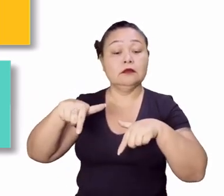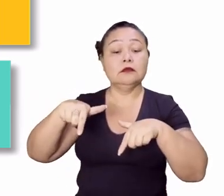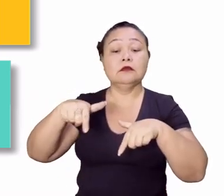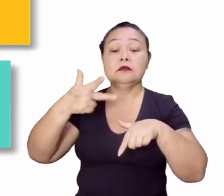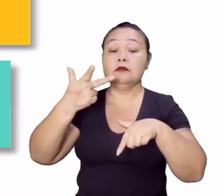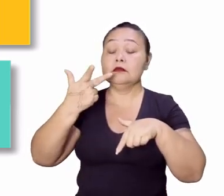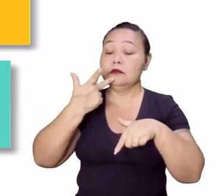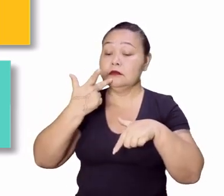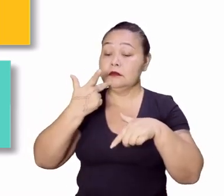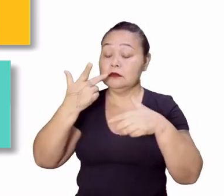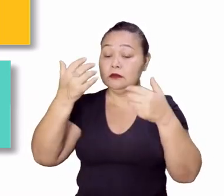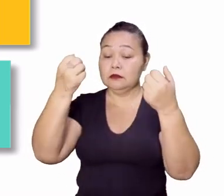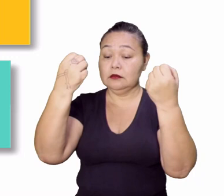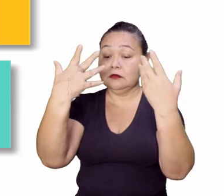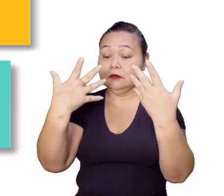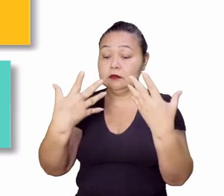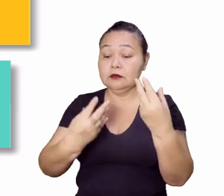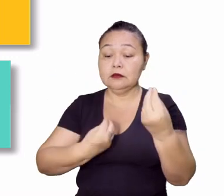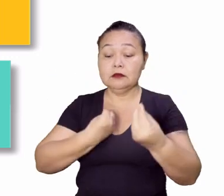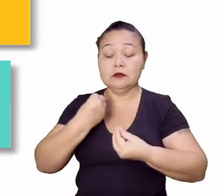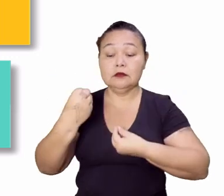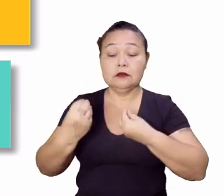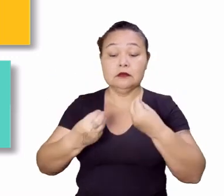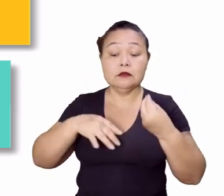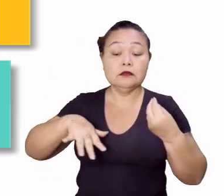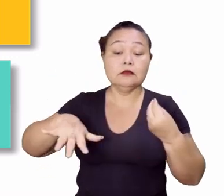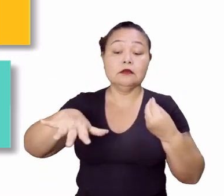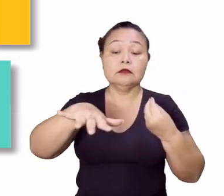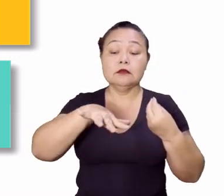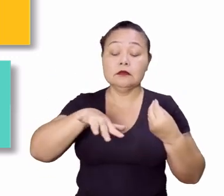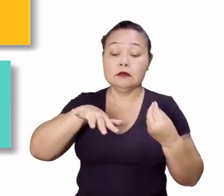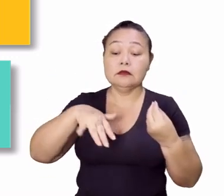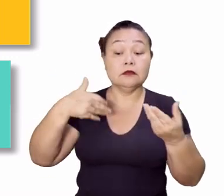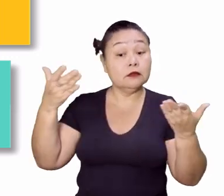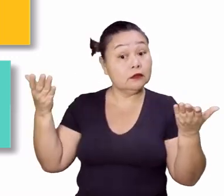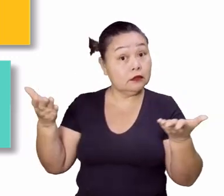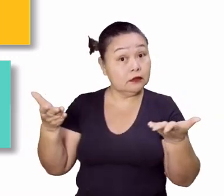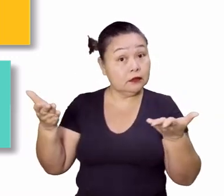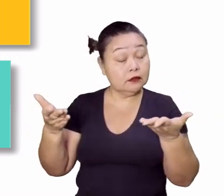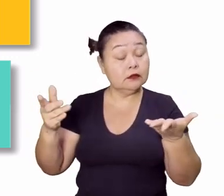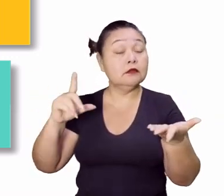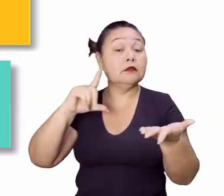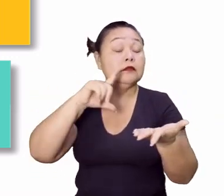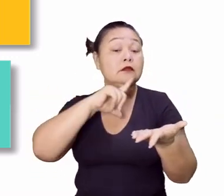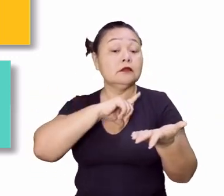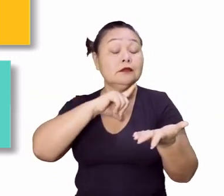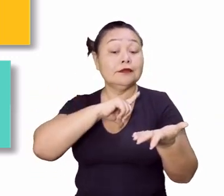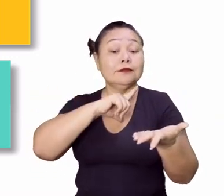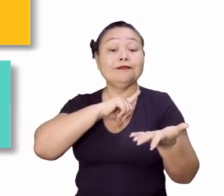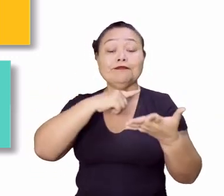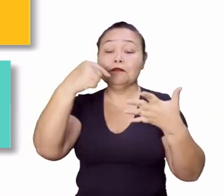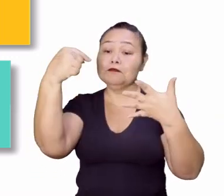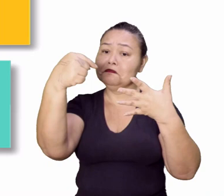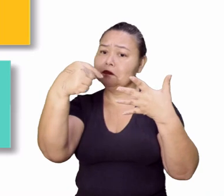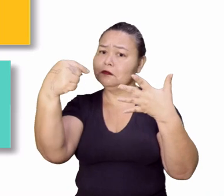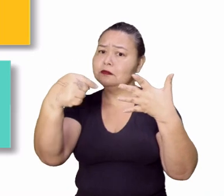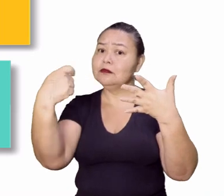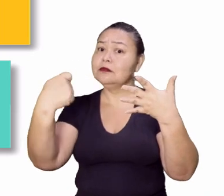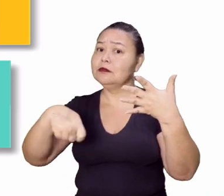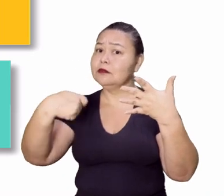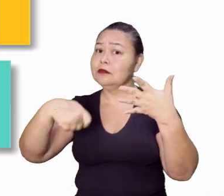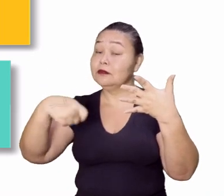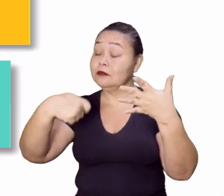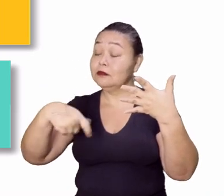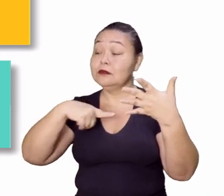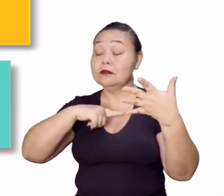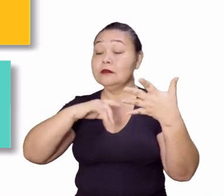A gente vai falar de como o mundo do trabalho, nessa atualidade, tem exigido cada vez mais de